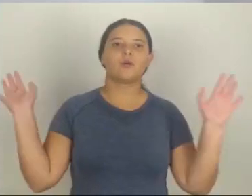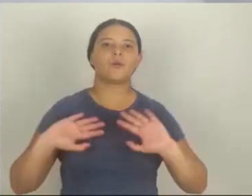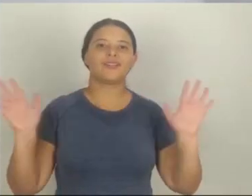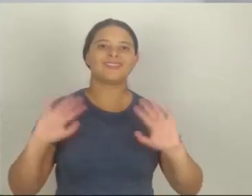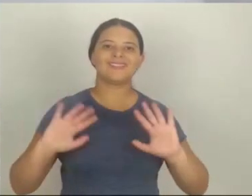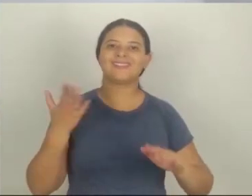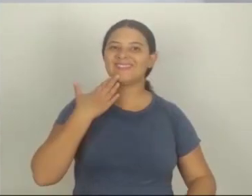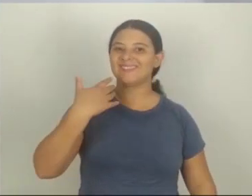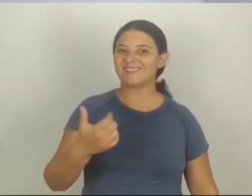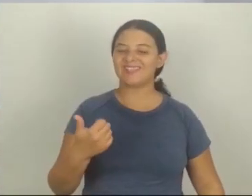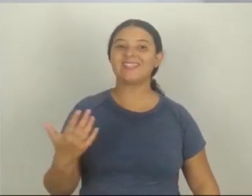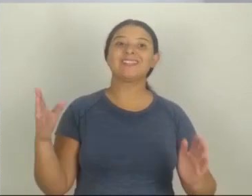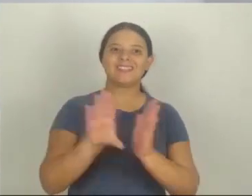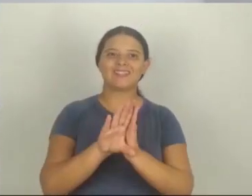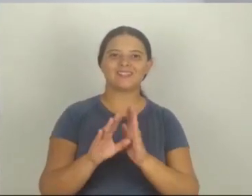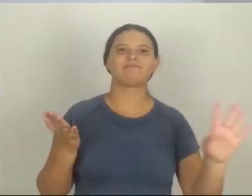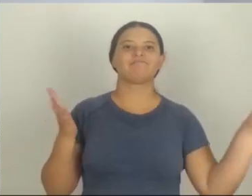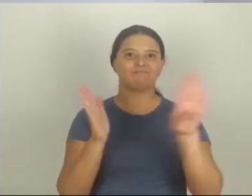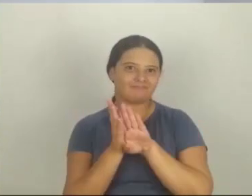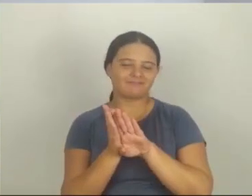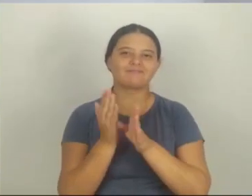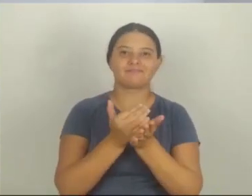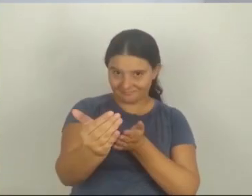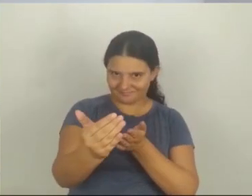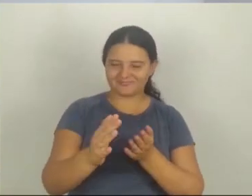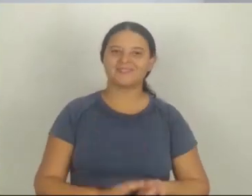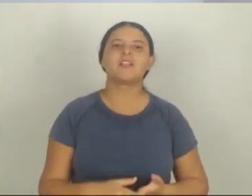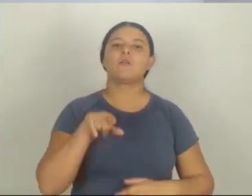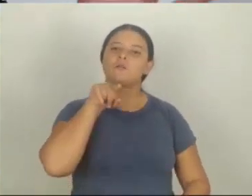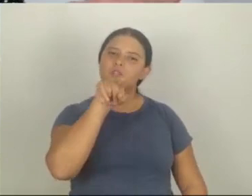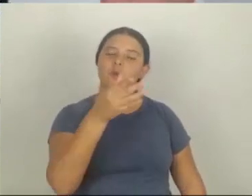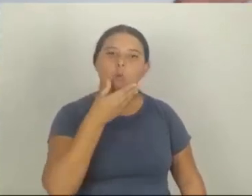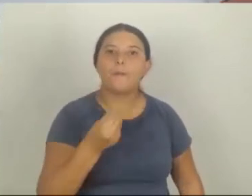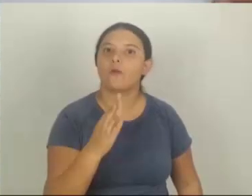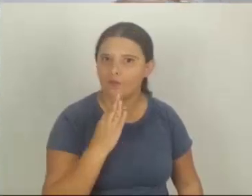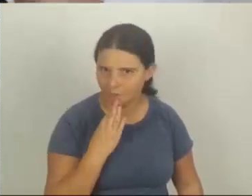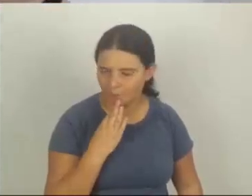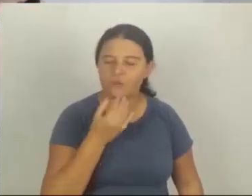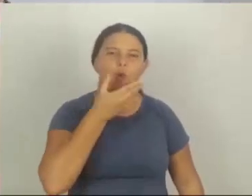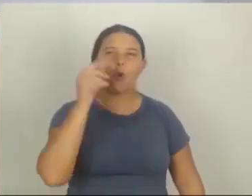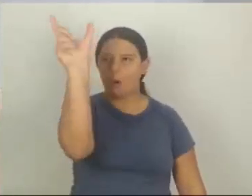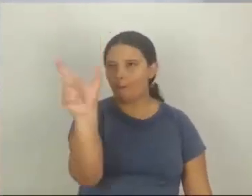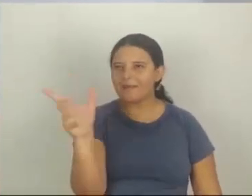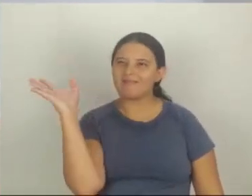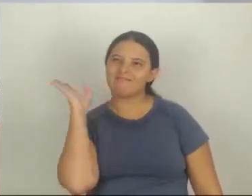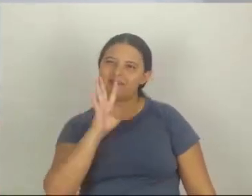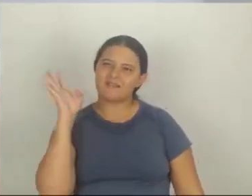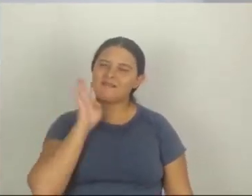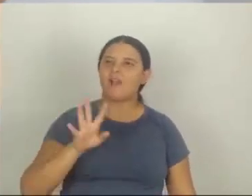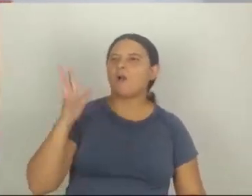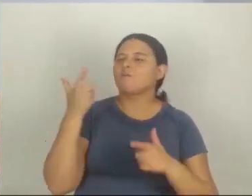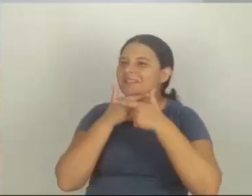Oi gente, tudo bem? Cheguei, cheguei. Vamos lá para o vídeo de hoje. Você conheceu um cara muito legal, simpático,